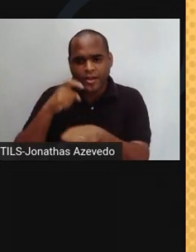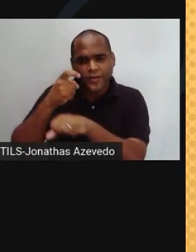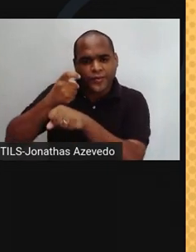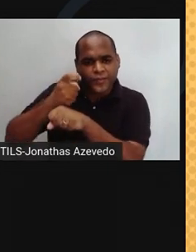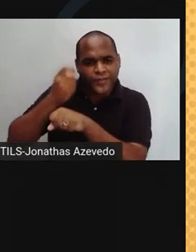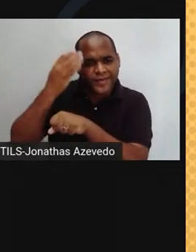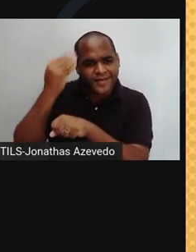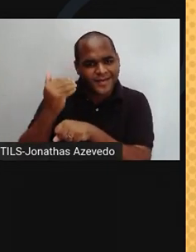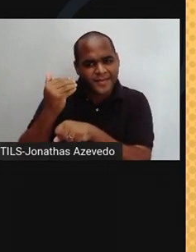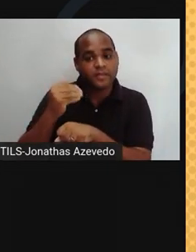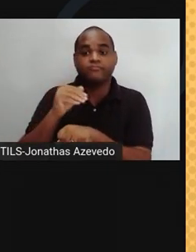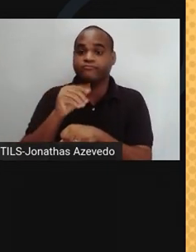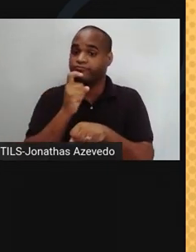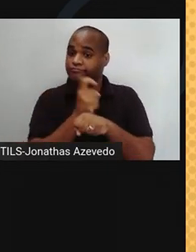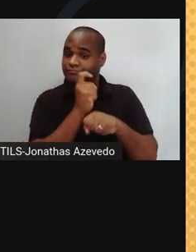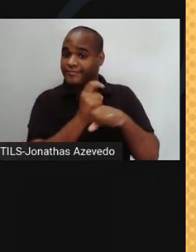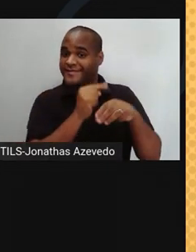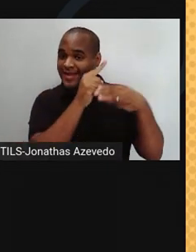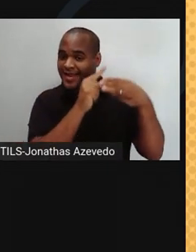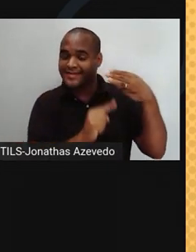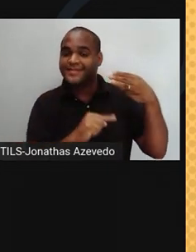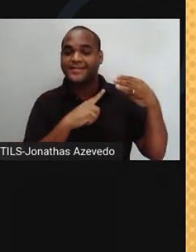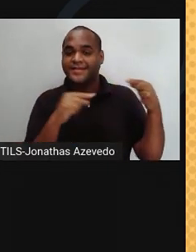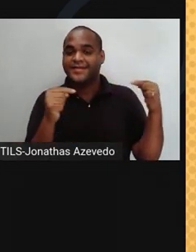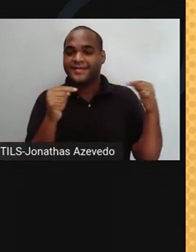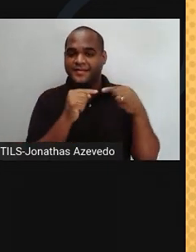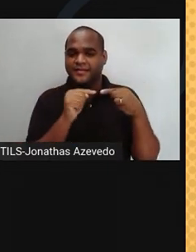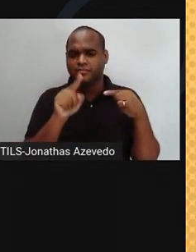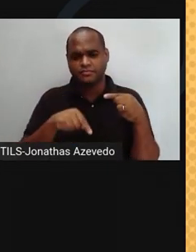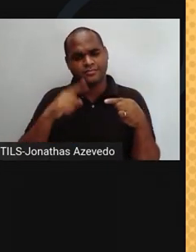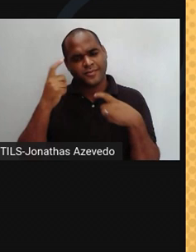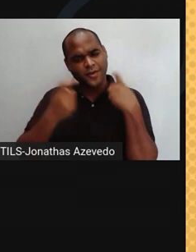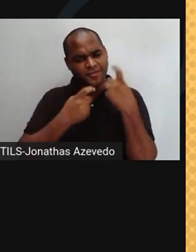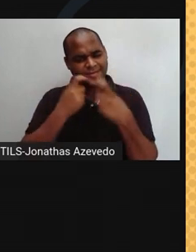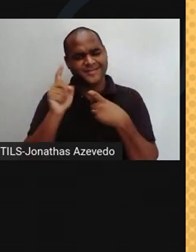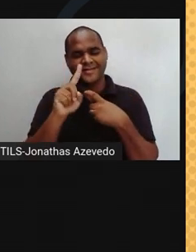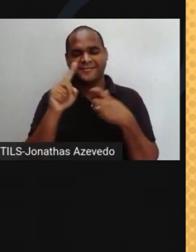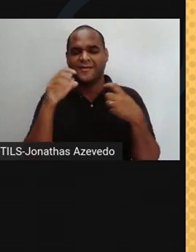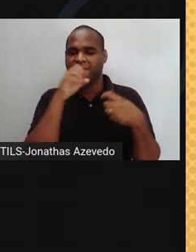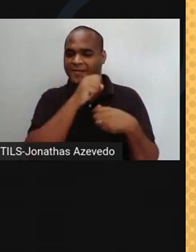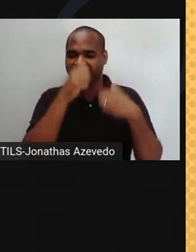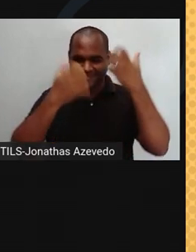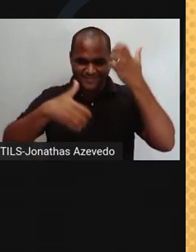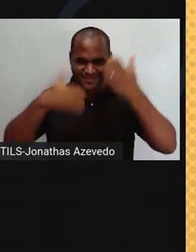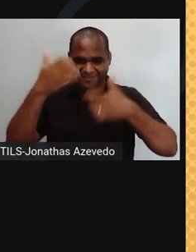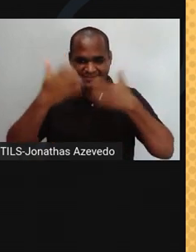É um dos estados da matéria. Não se preocupe, eu te explico rapidinho.